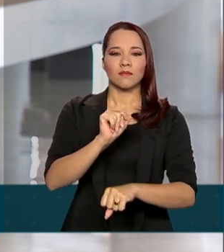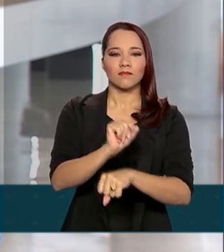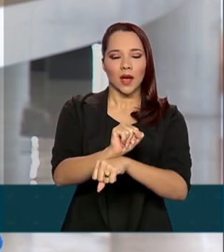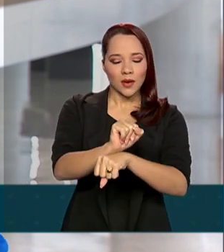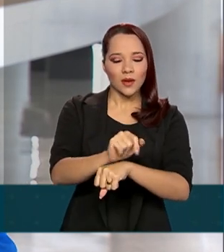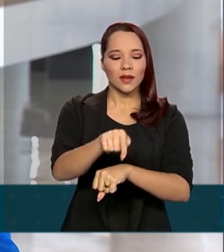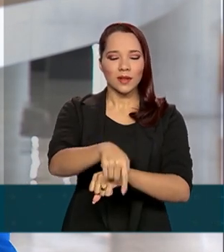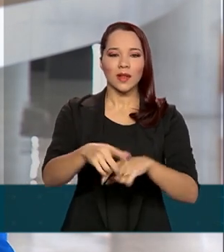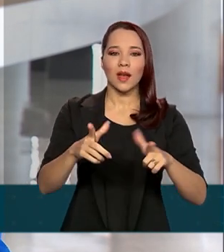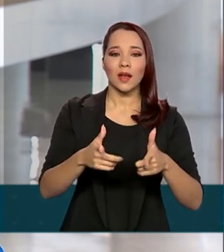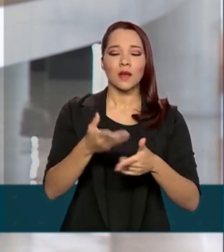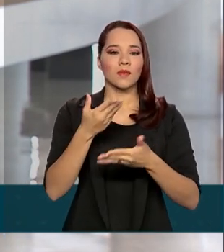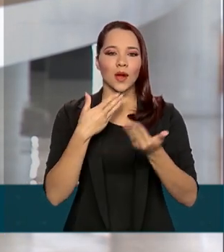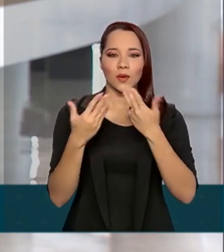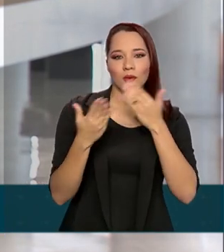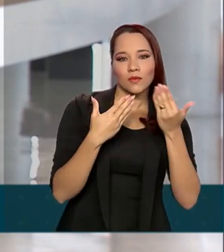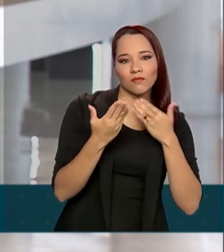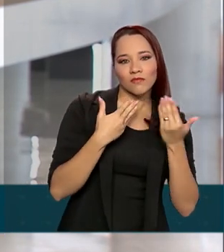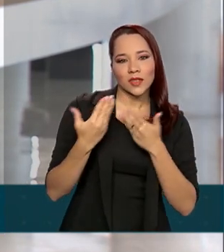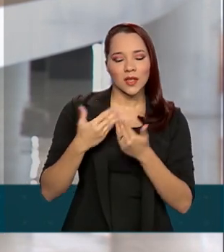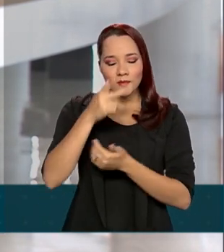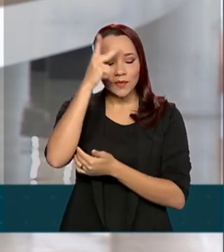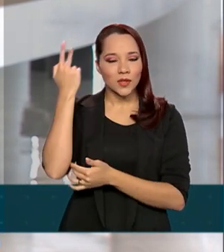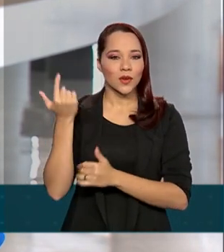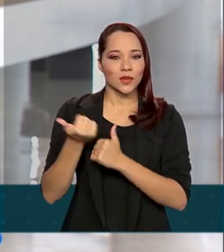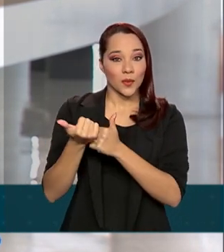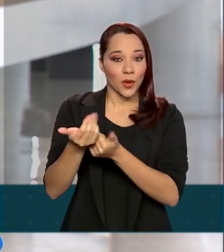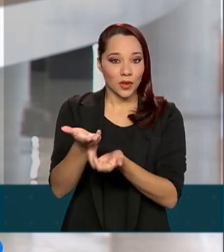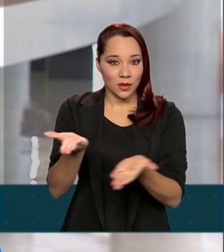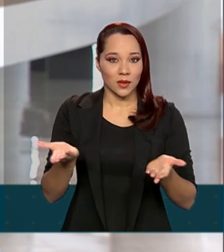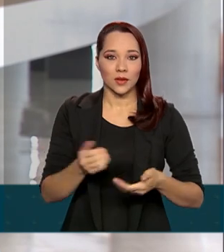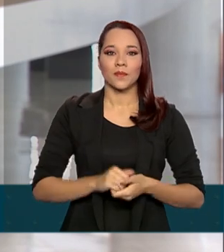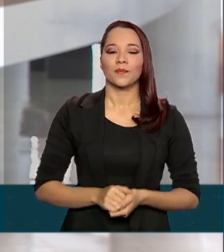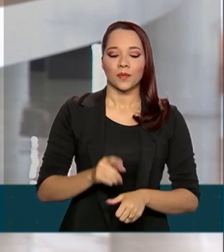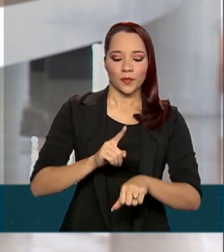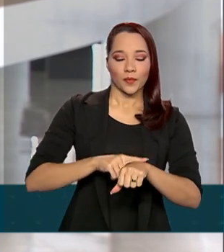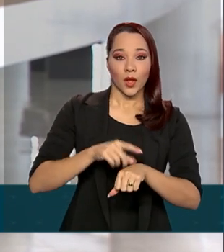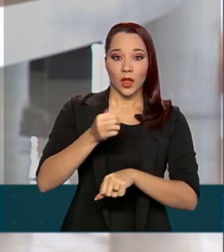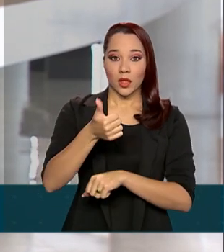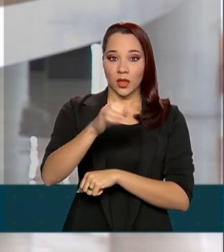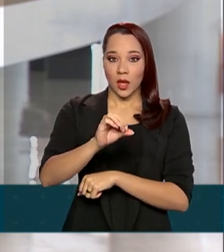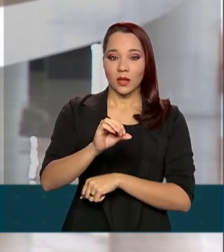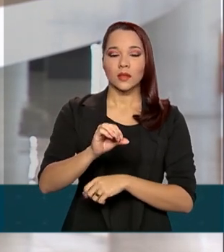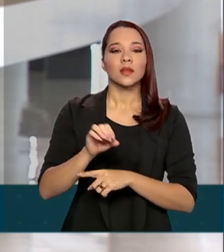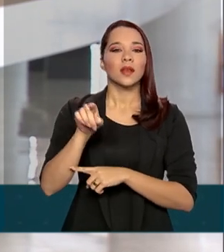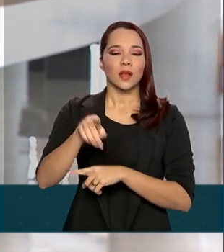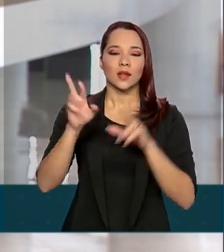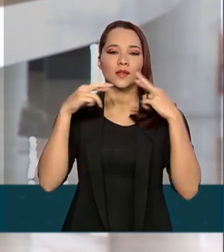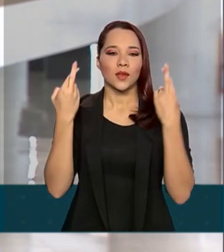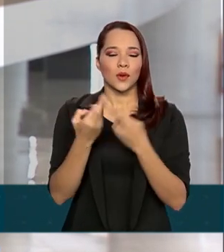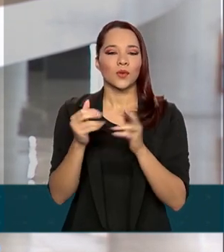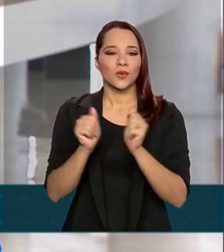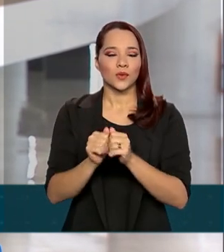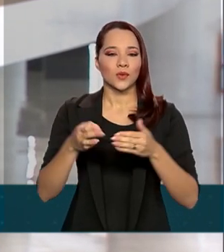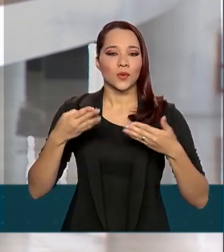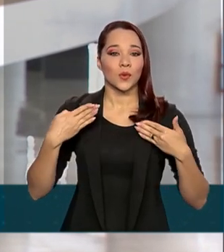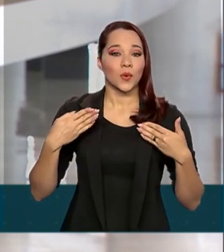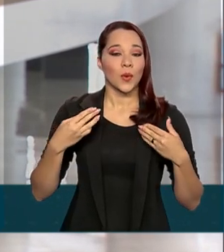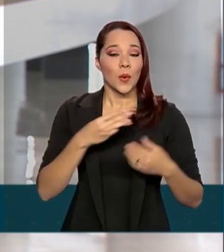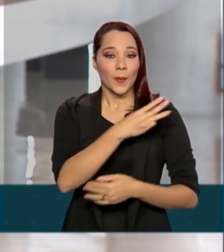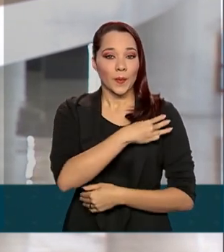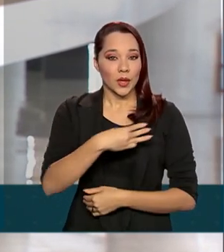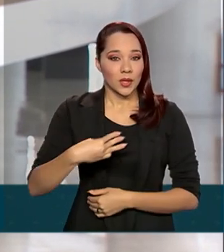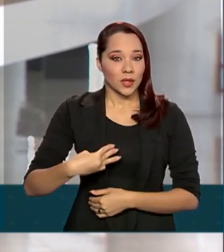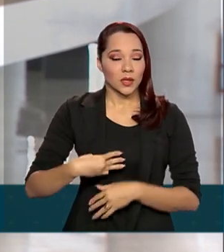porta do Alvorada para falar com apoiadores. Daqui a pouco, às 10h, o presidente se reúne com o ministro da Defesa,